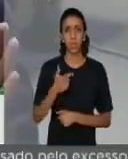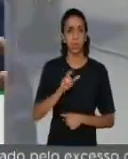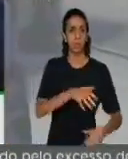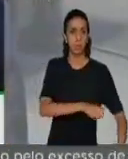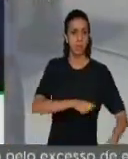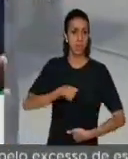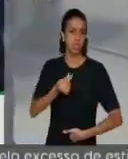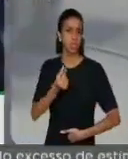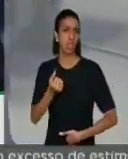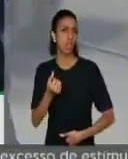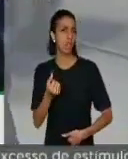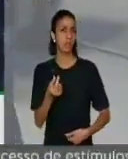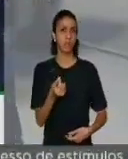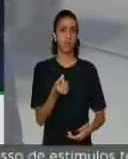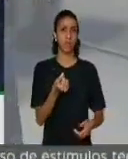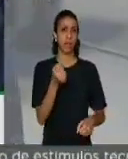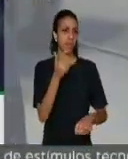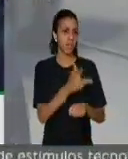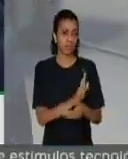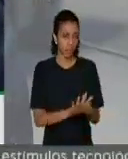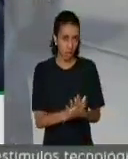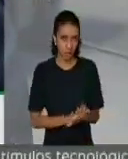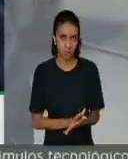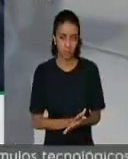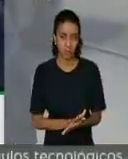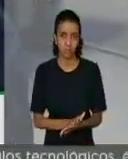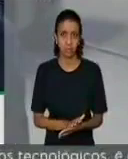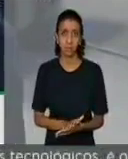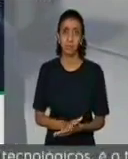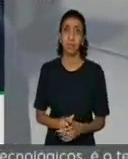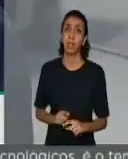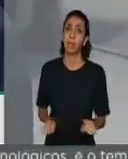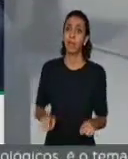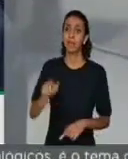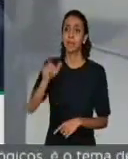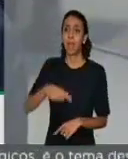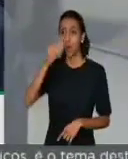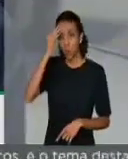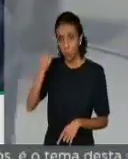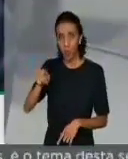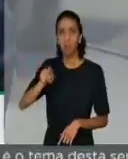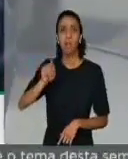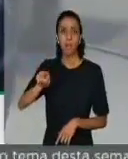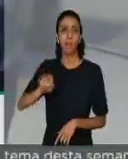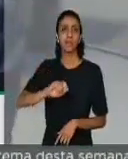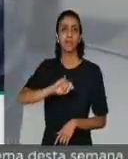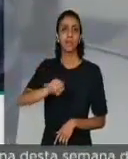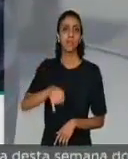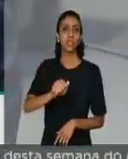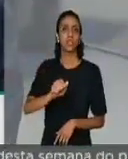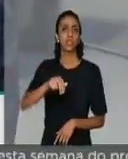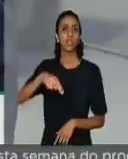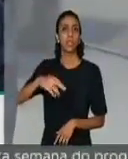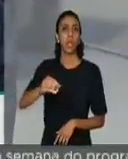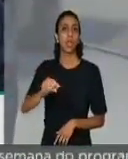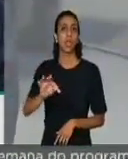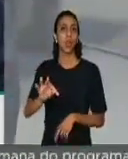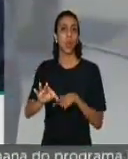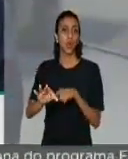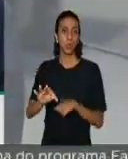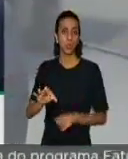presidente nenhuma o culpado de tudo que aconteceu foi o Janot, está indiciando o Janot